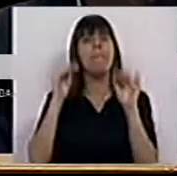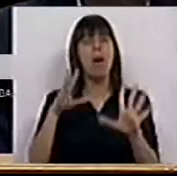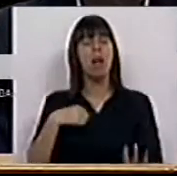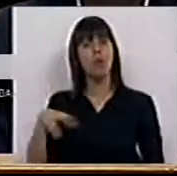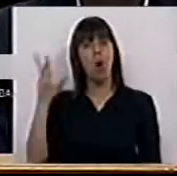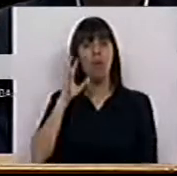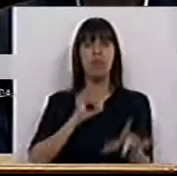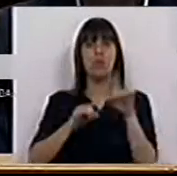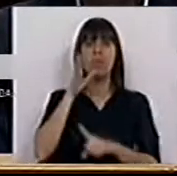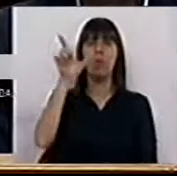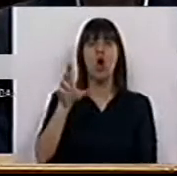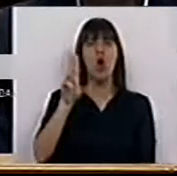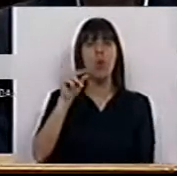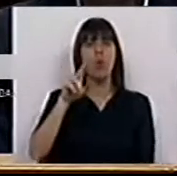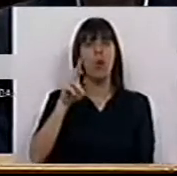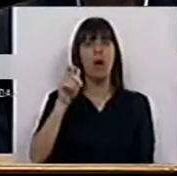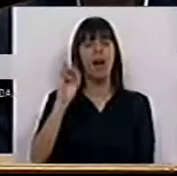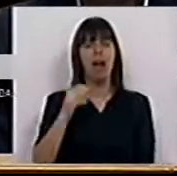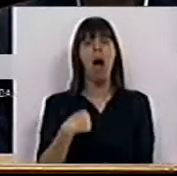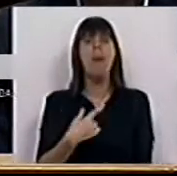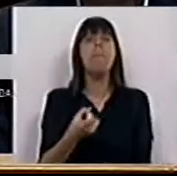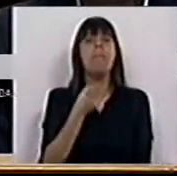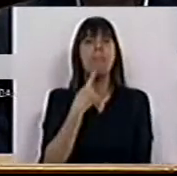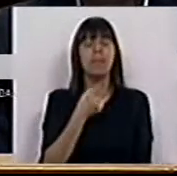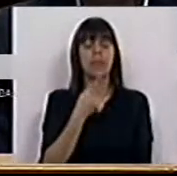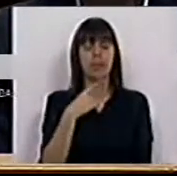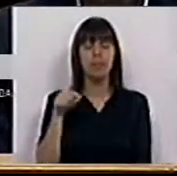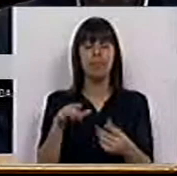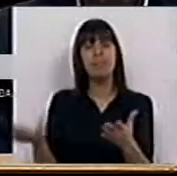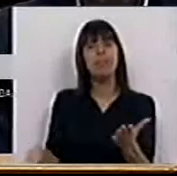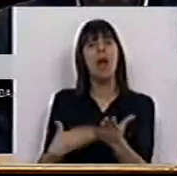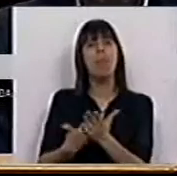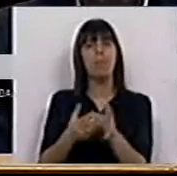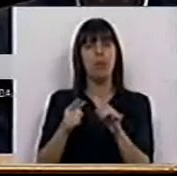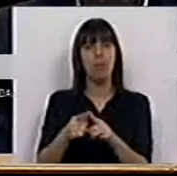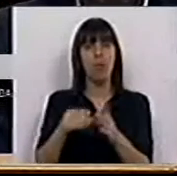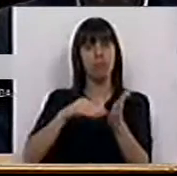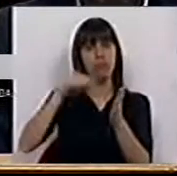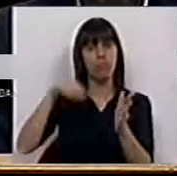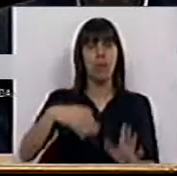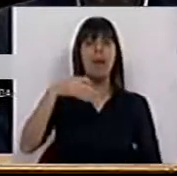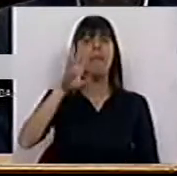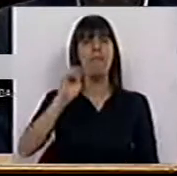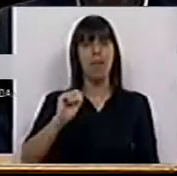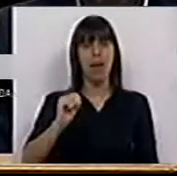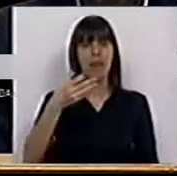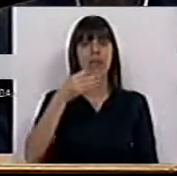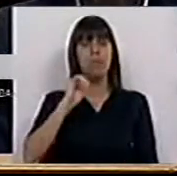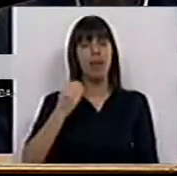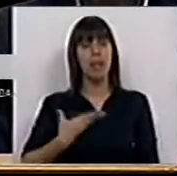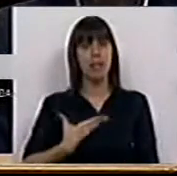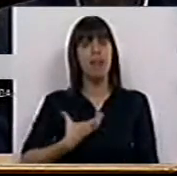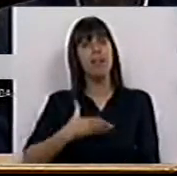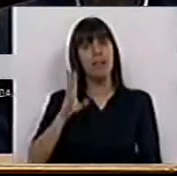depois de ouvir o deputado Nuno Reis, percebi que esta proposta assinada pelo PS, pelo